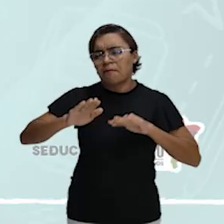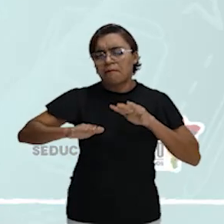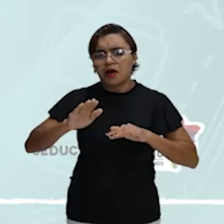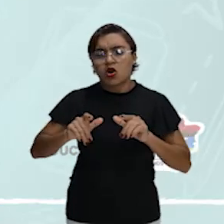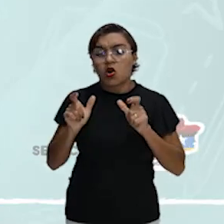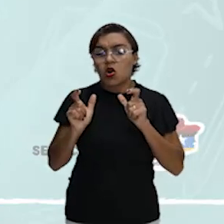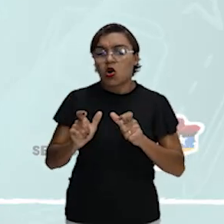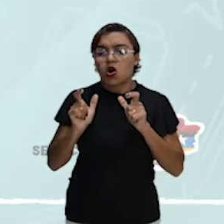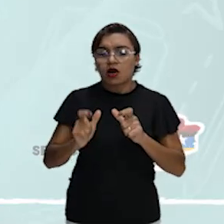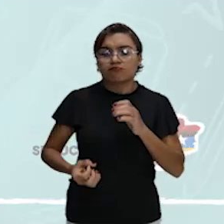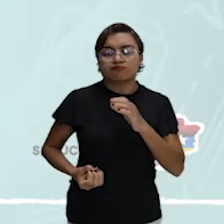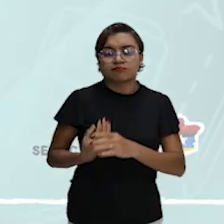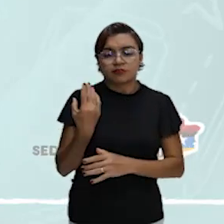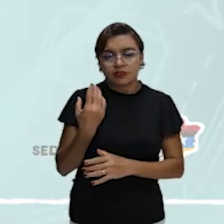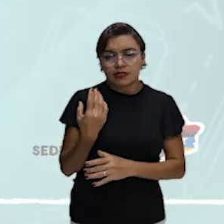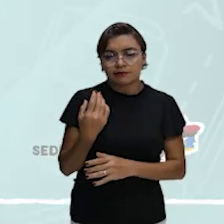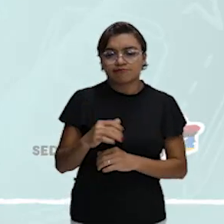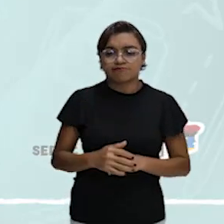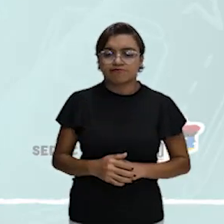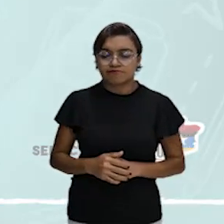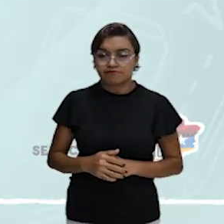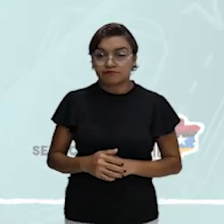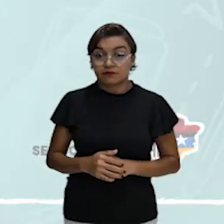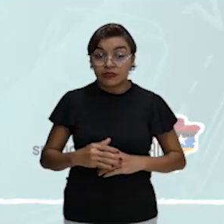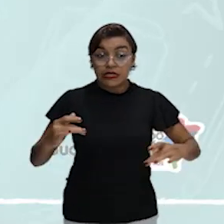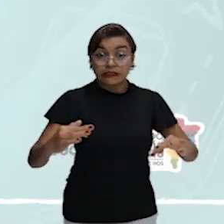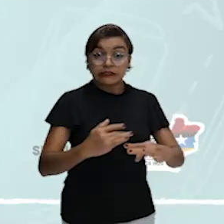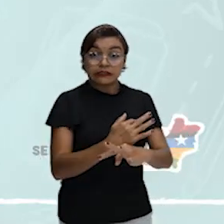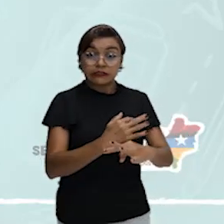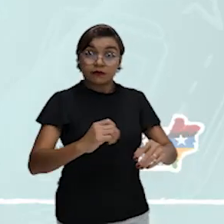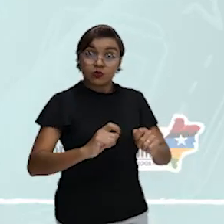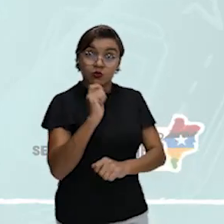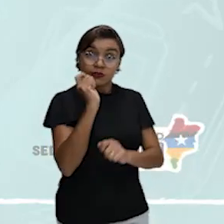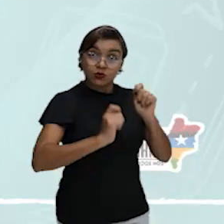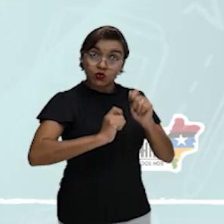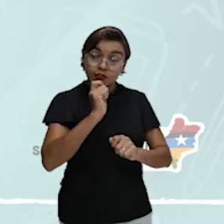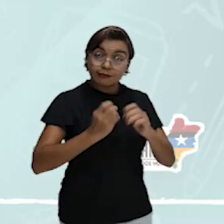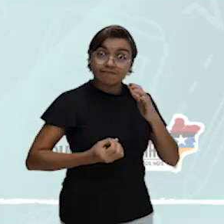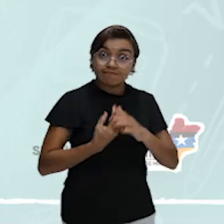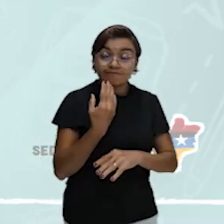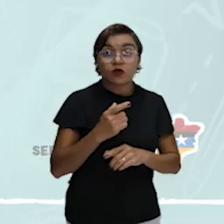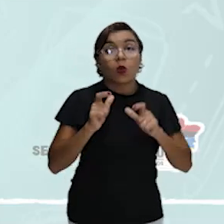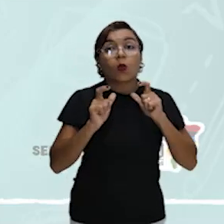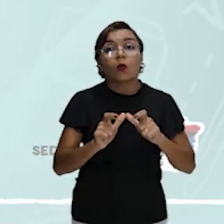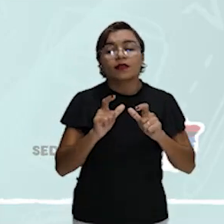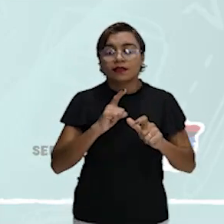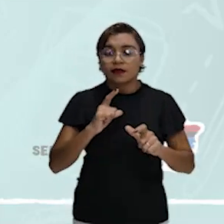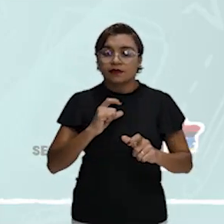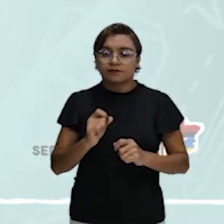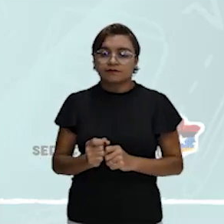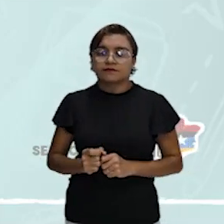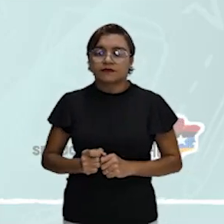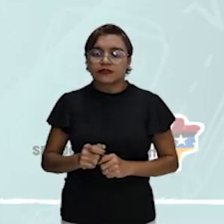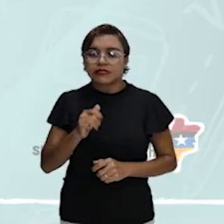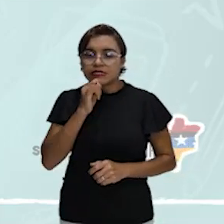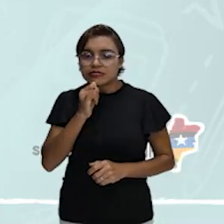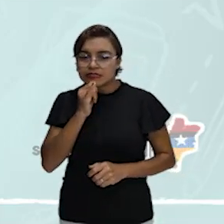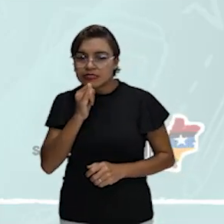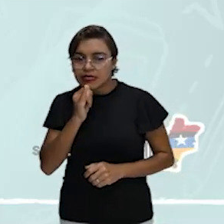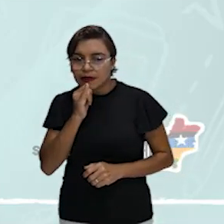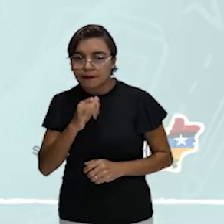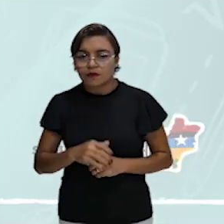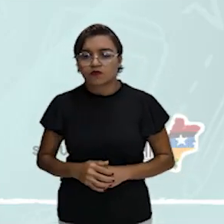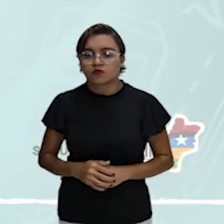As mais nocivas são formadas em grandes centros industriais, onde há queima de combustíveis